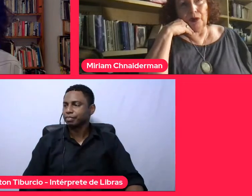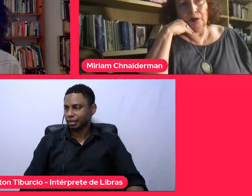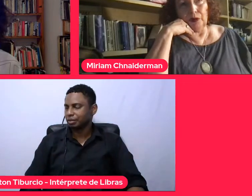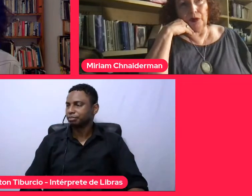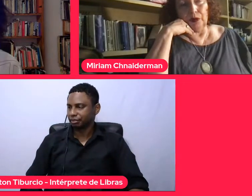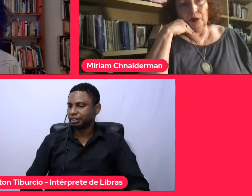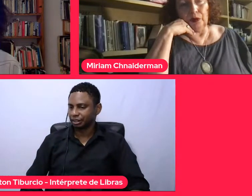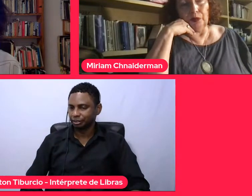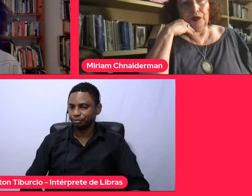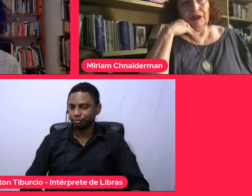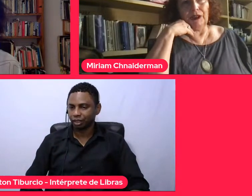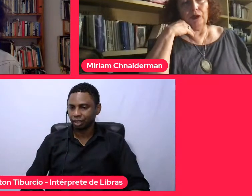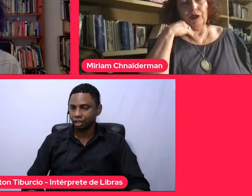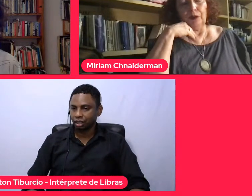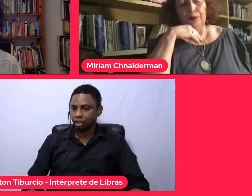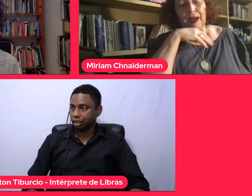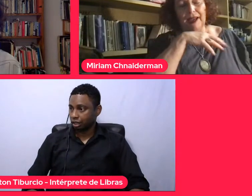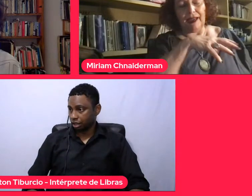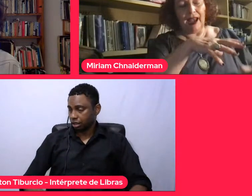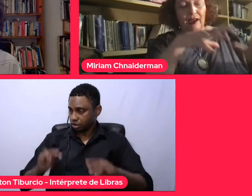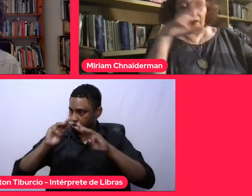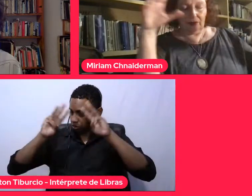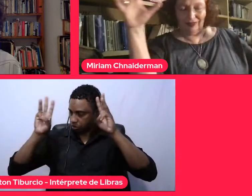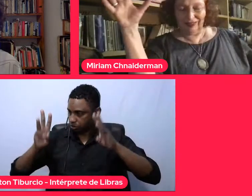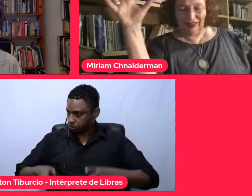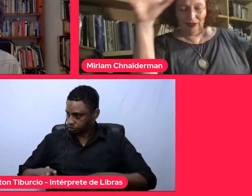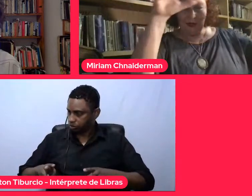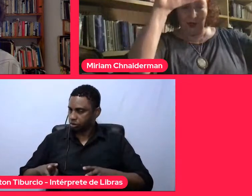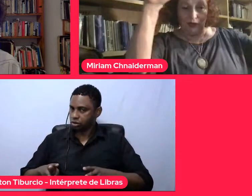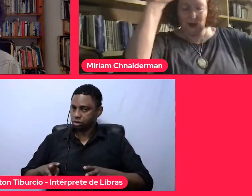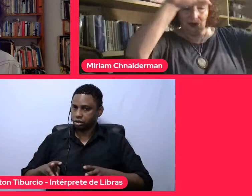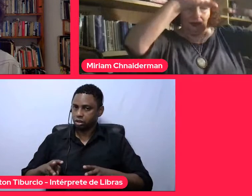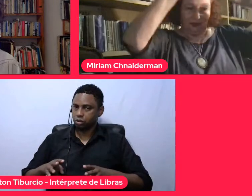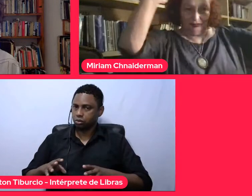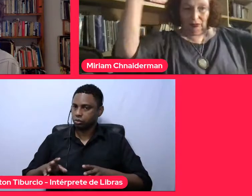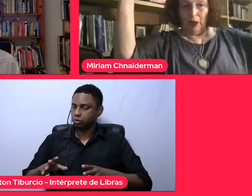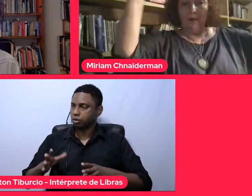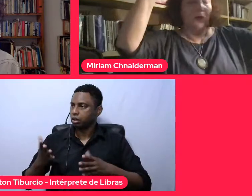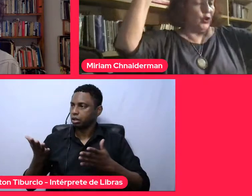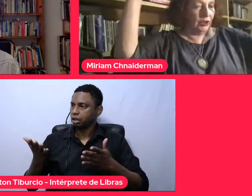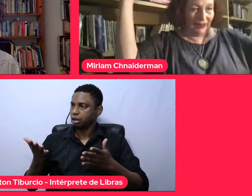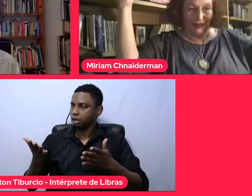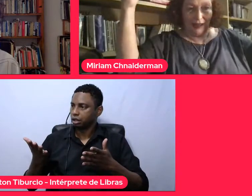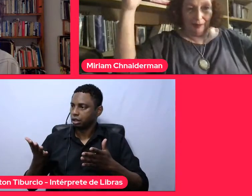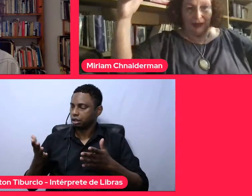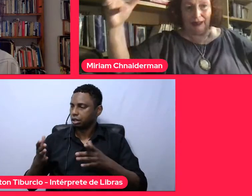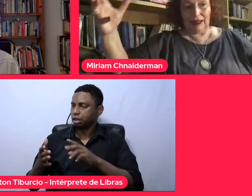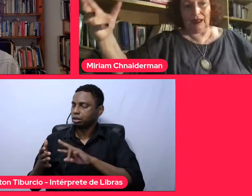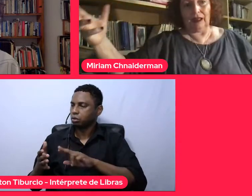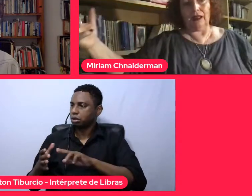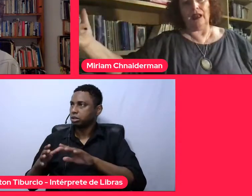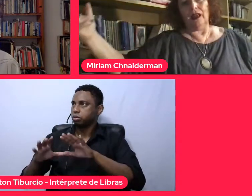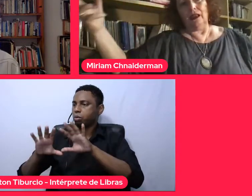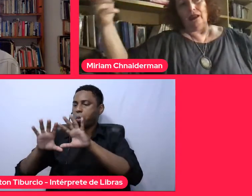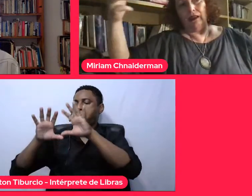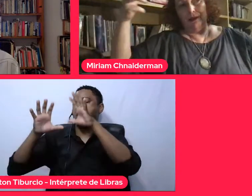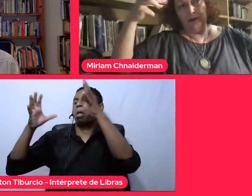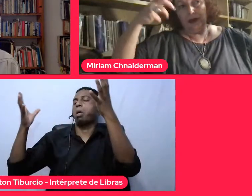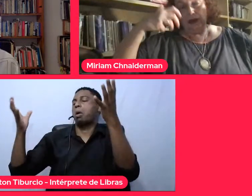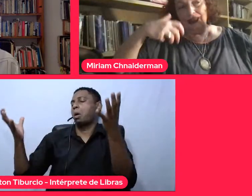como o museu não pairar numa bolha, mas ser